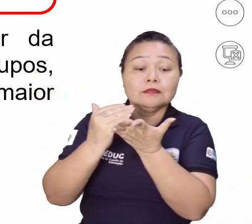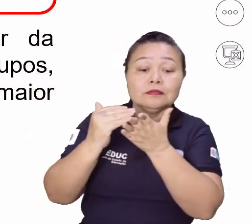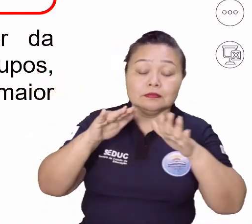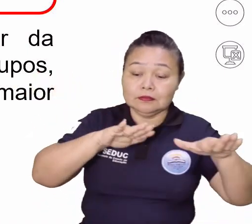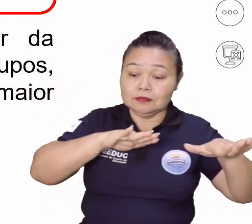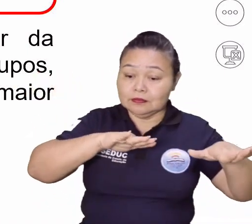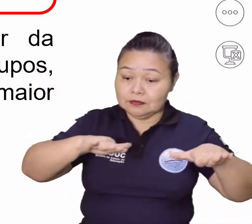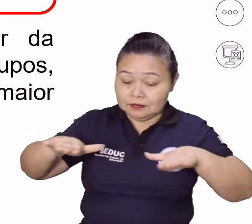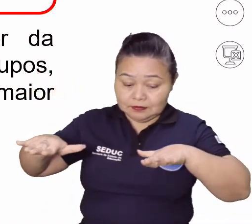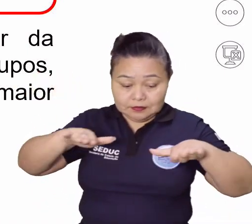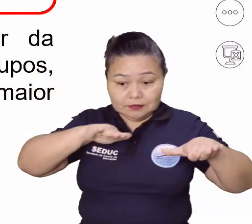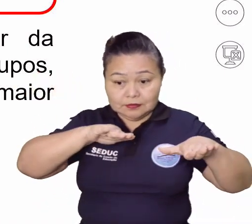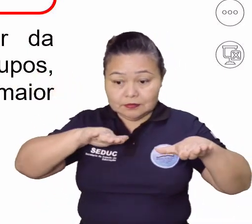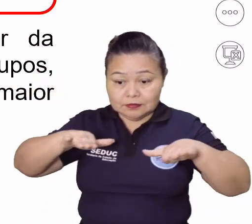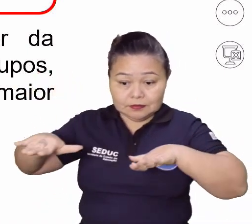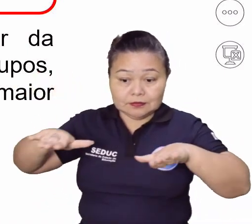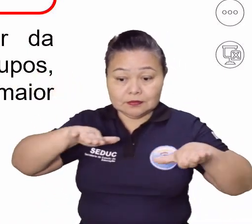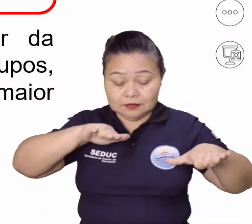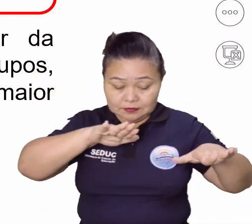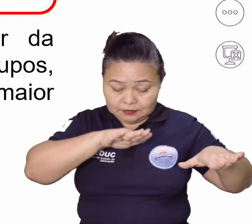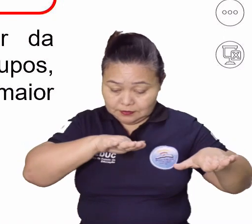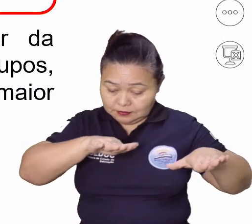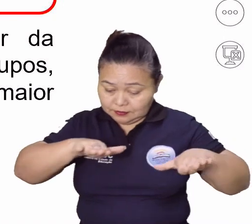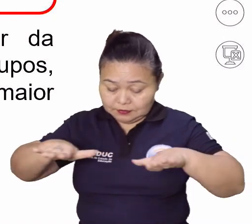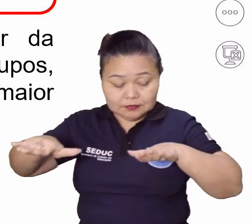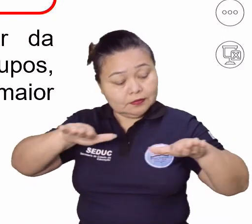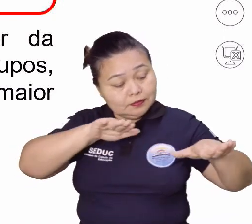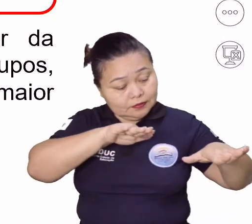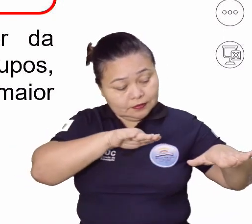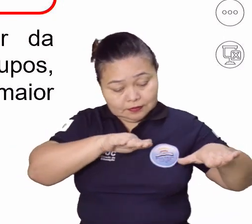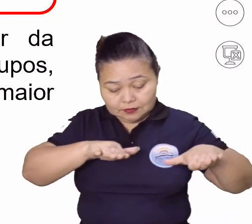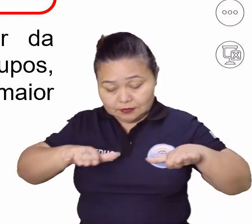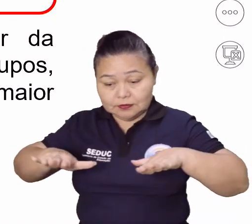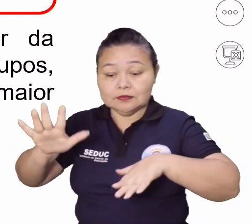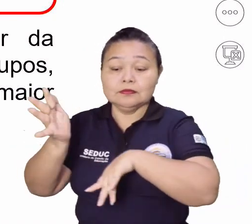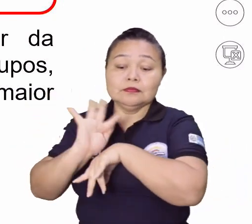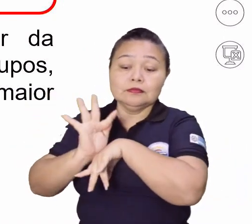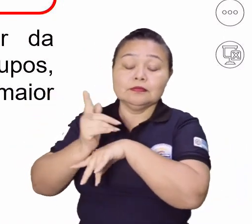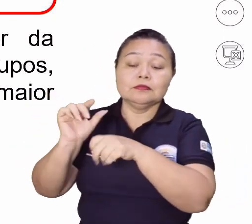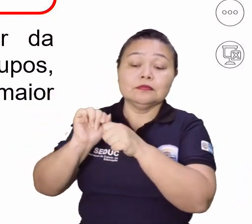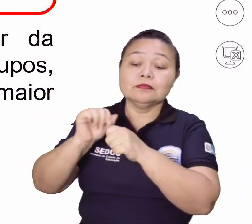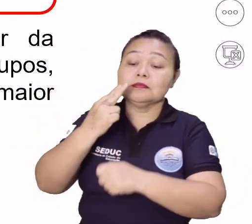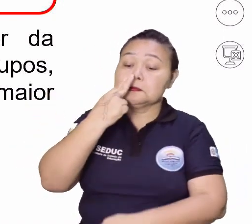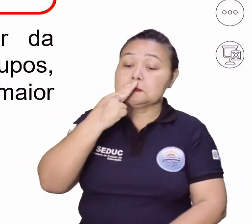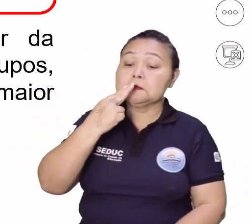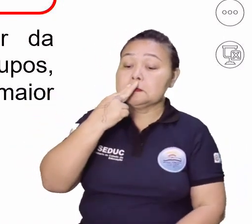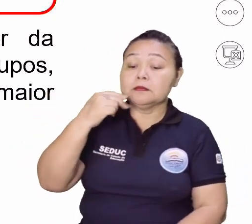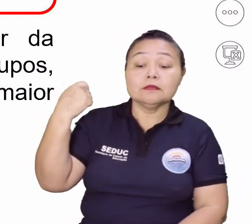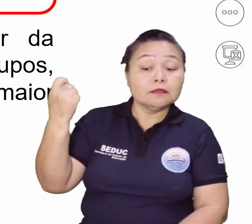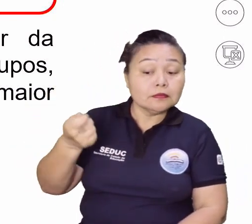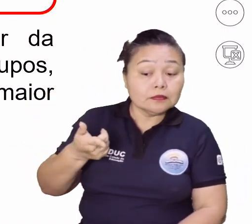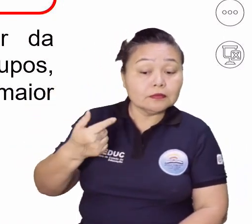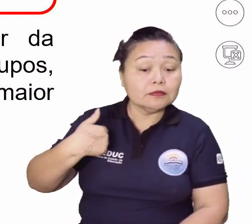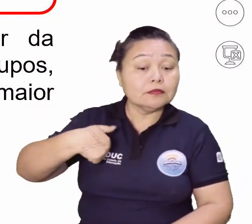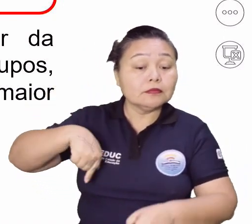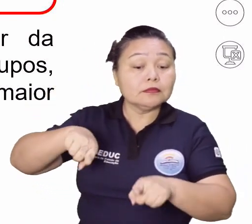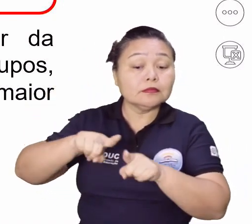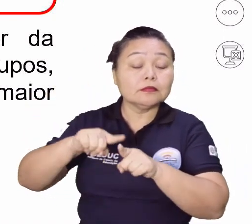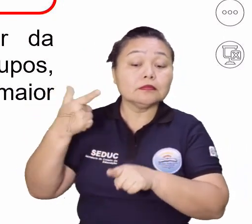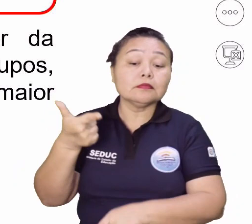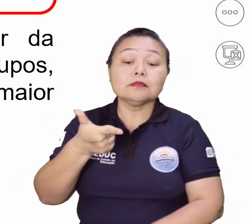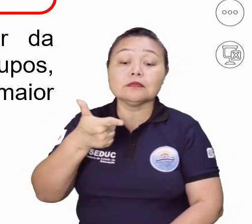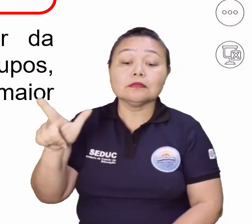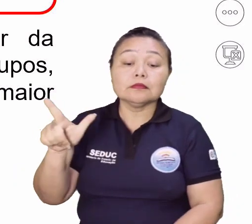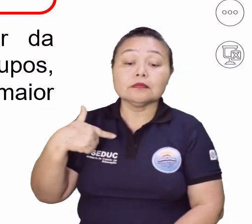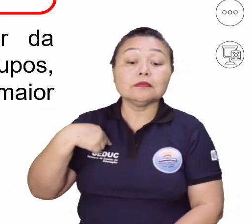esteira, que era aquela esteirazinha lá do filme do Charlie Chaplin, né? Aí tem mais uma